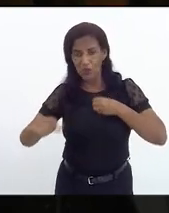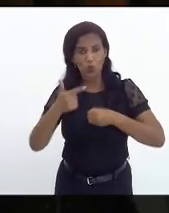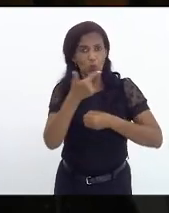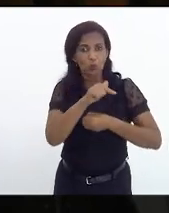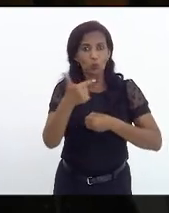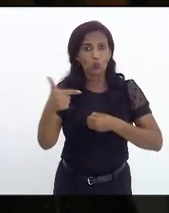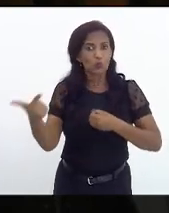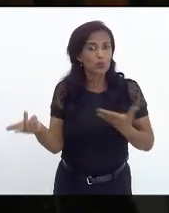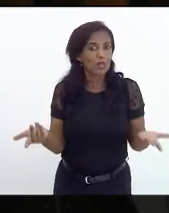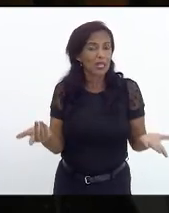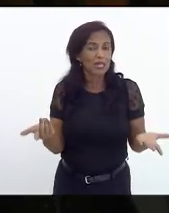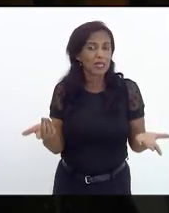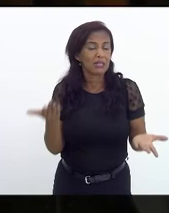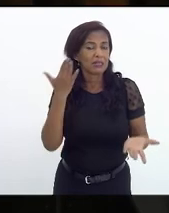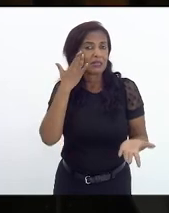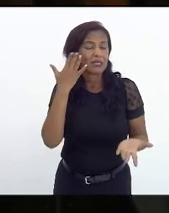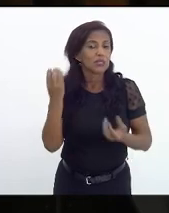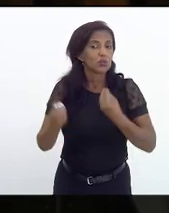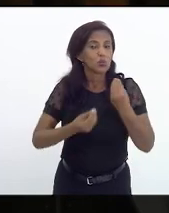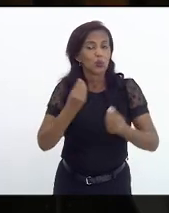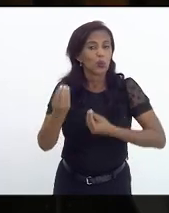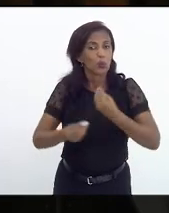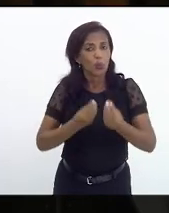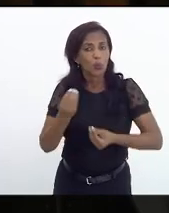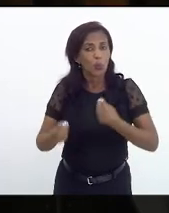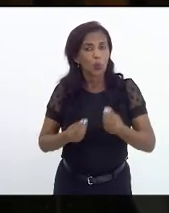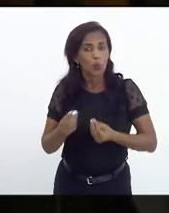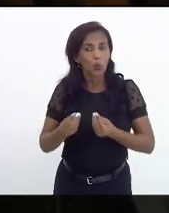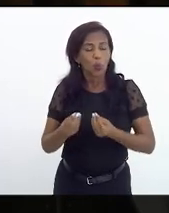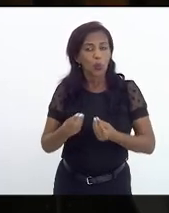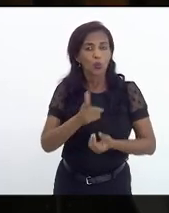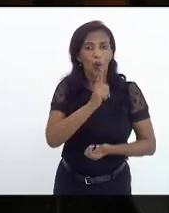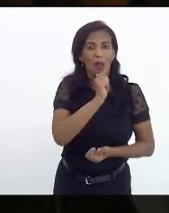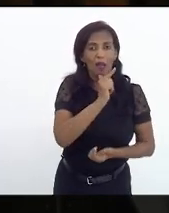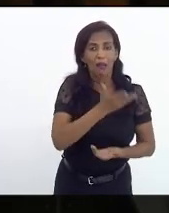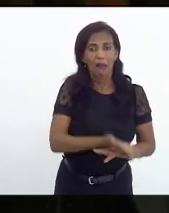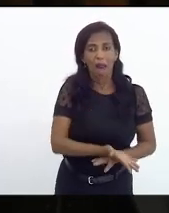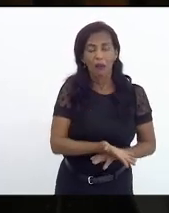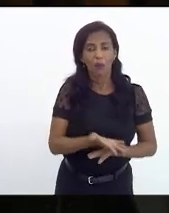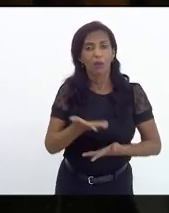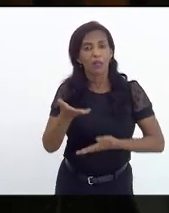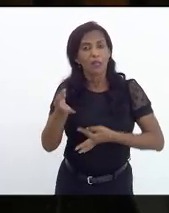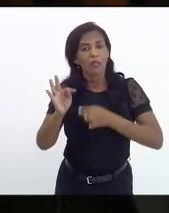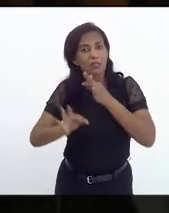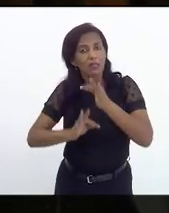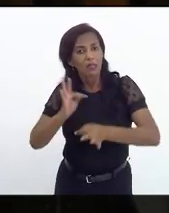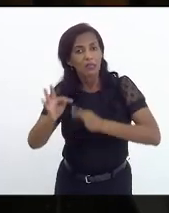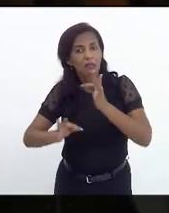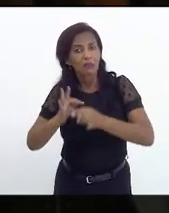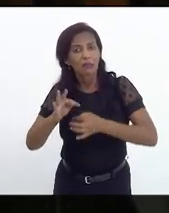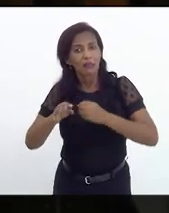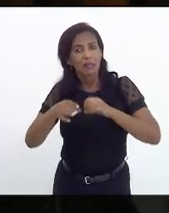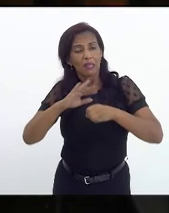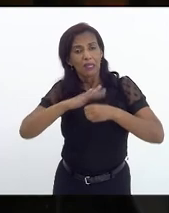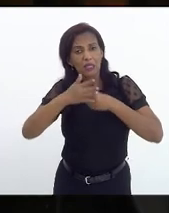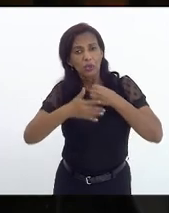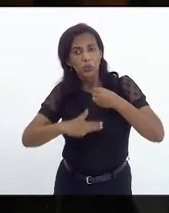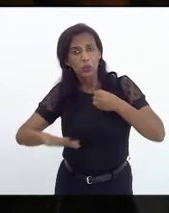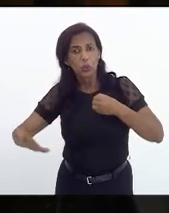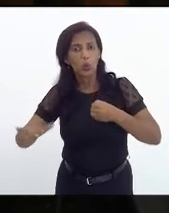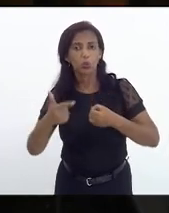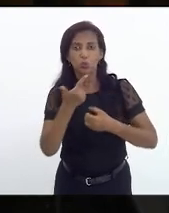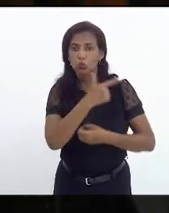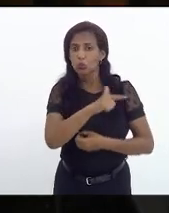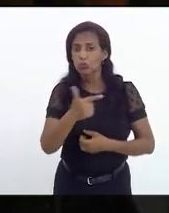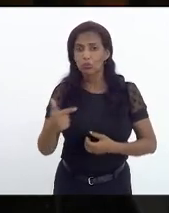vivem saneamento aqui entendido como cruzamento entre o abastecimento de água e o tratamento de esgoto tratamento de resíduos